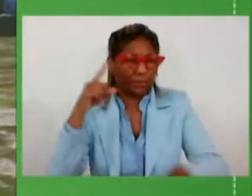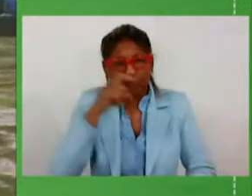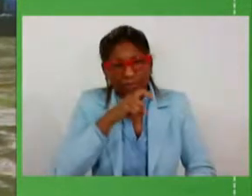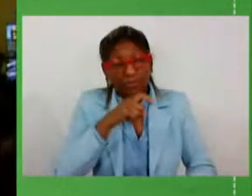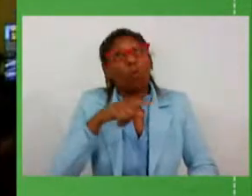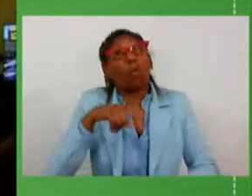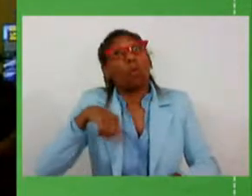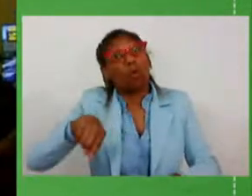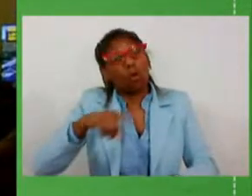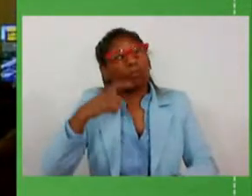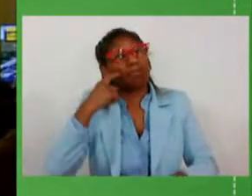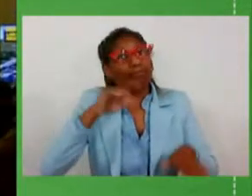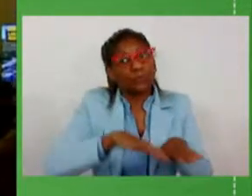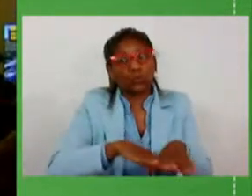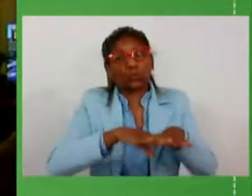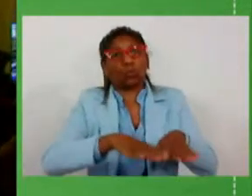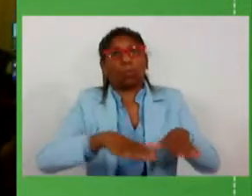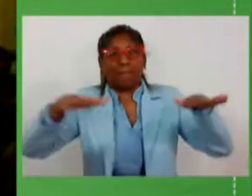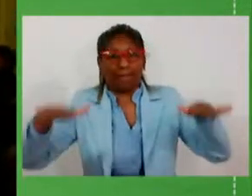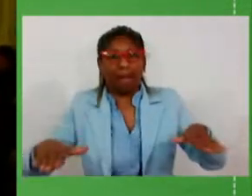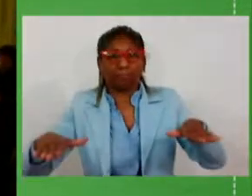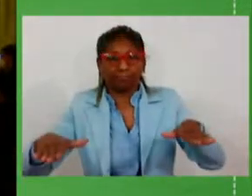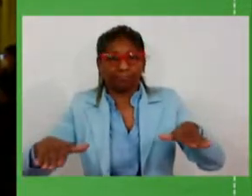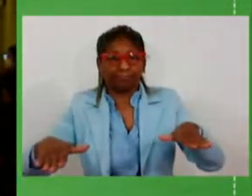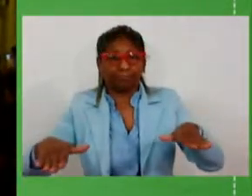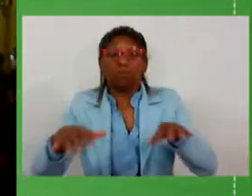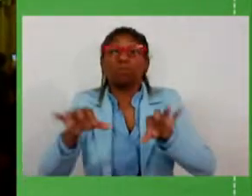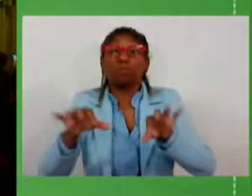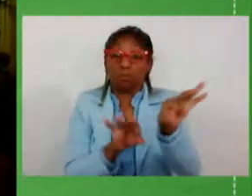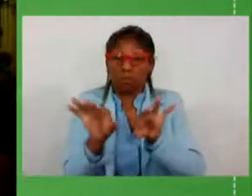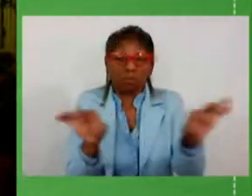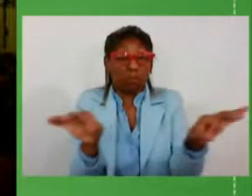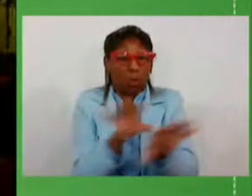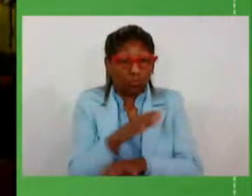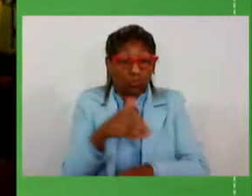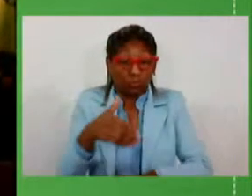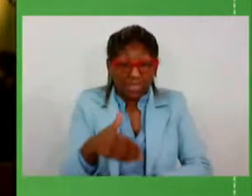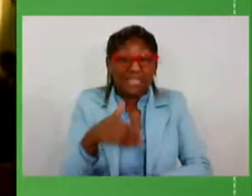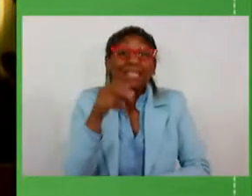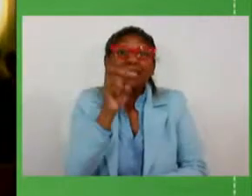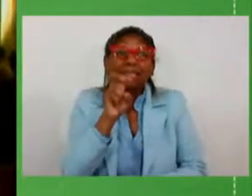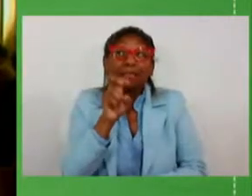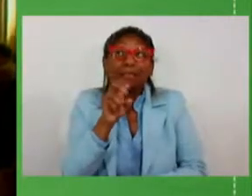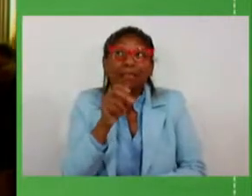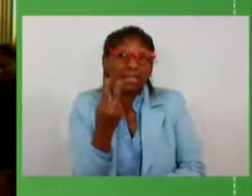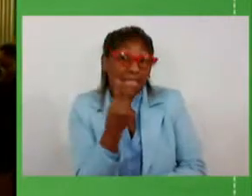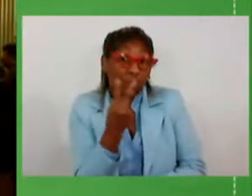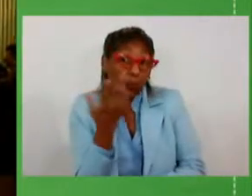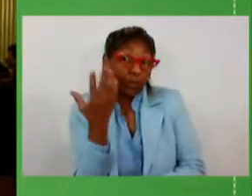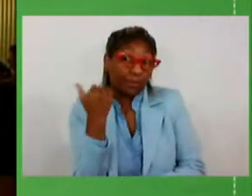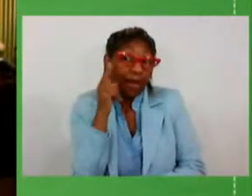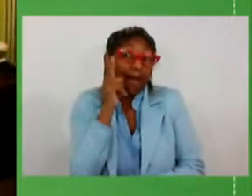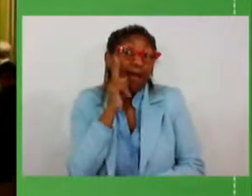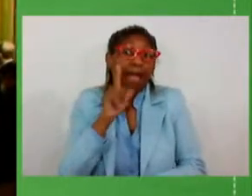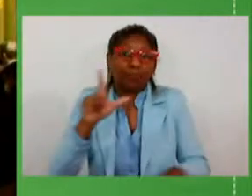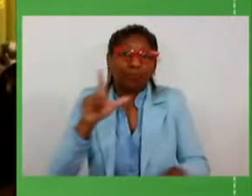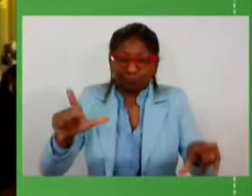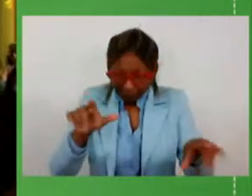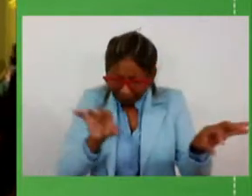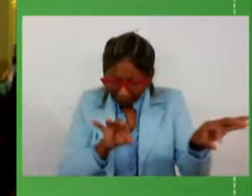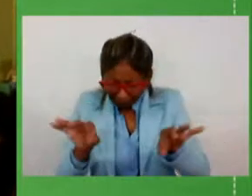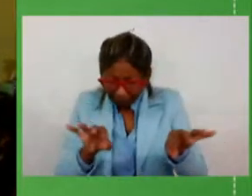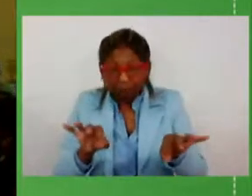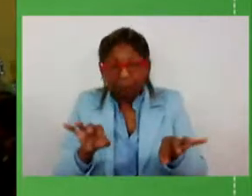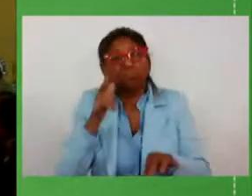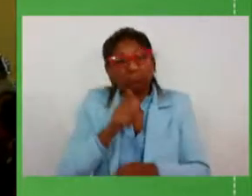vamos fazer a duplicação o projeto ficou pronto agora segunda-feira recebemos o projeto estamos garantindo os recursos de 50 milhões